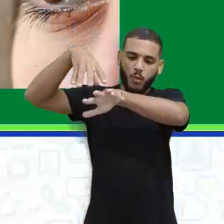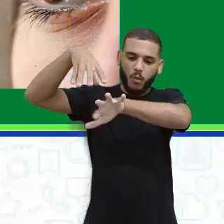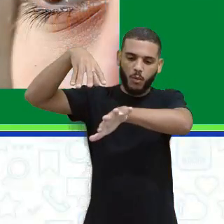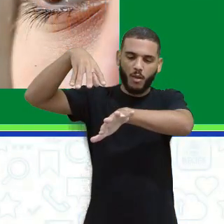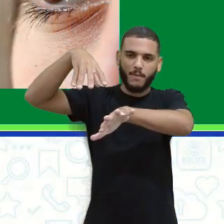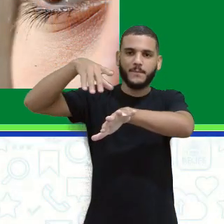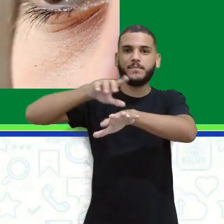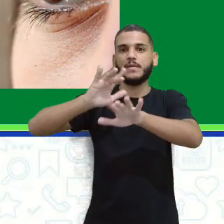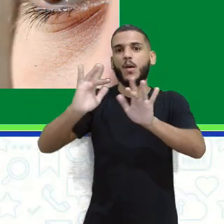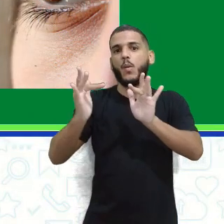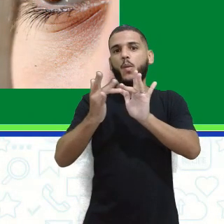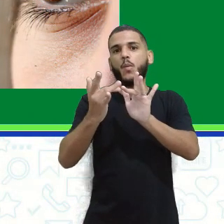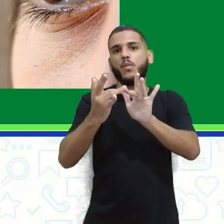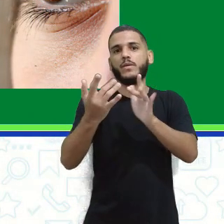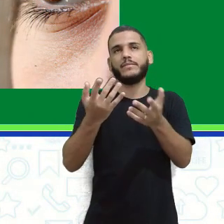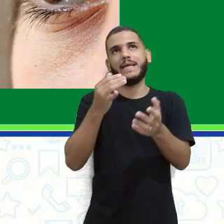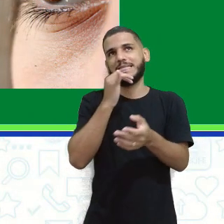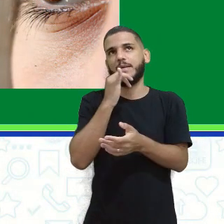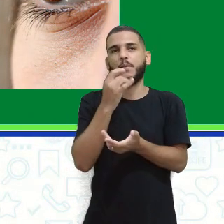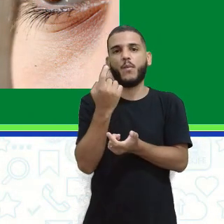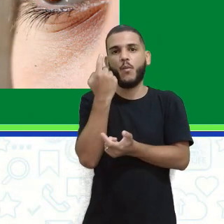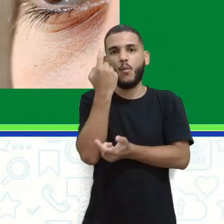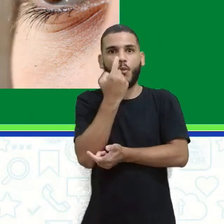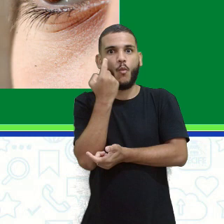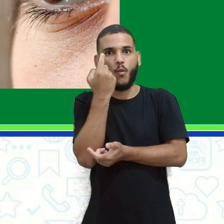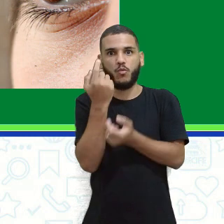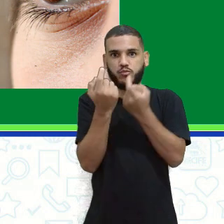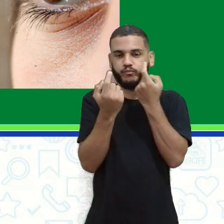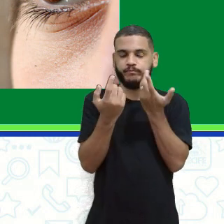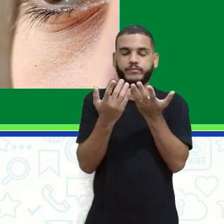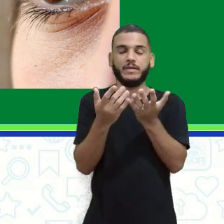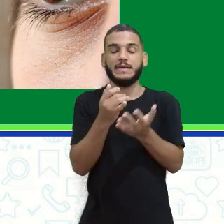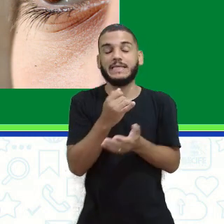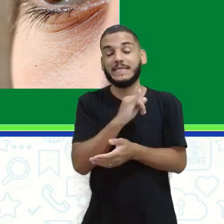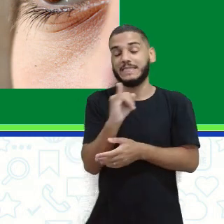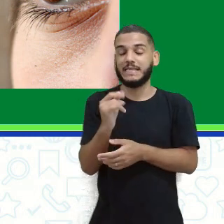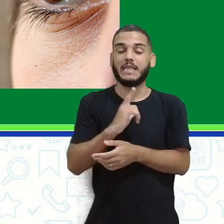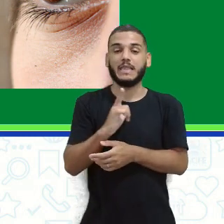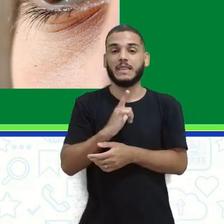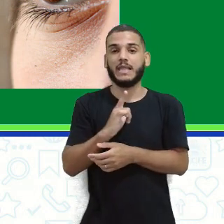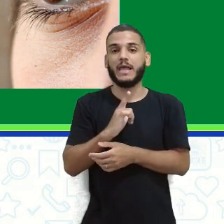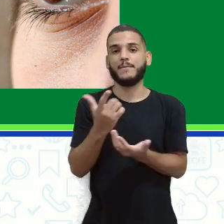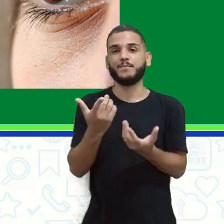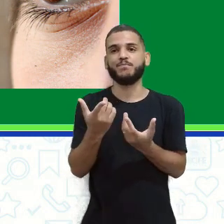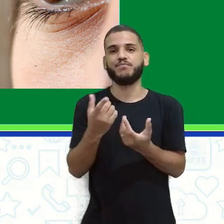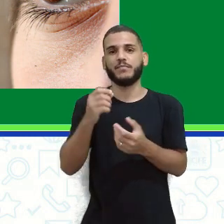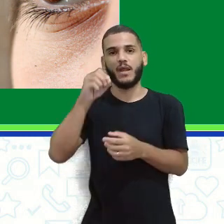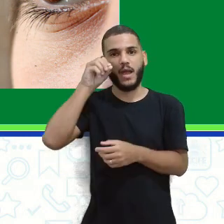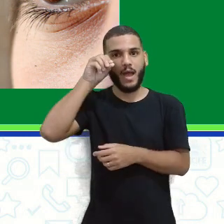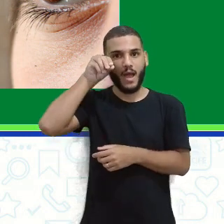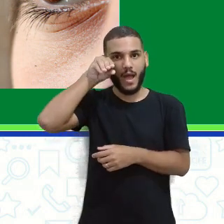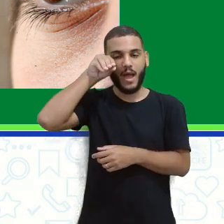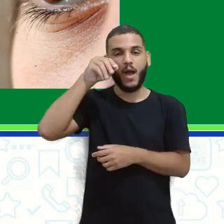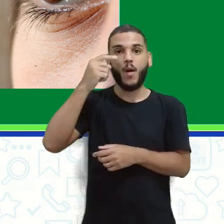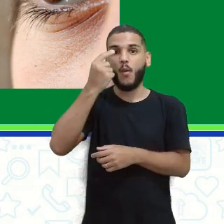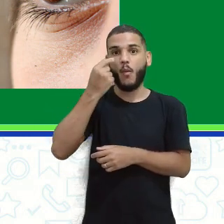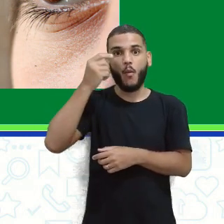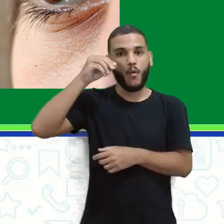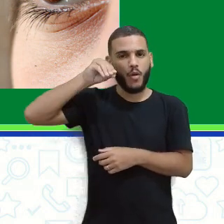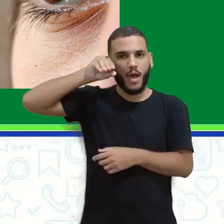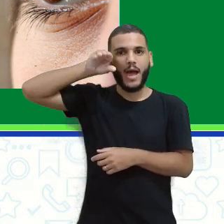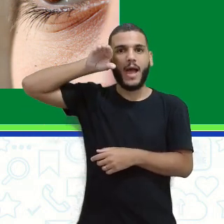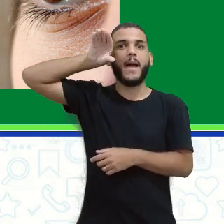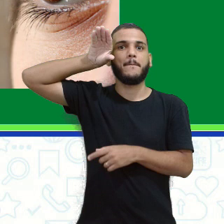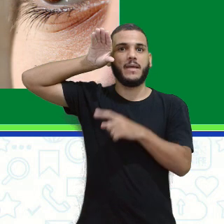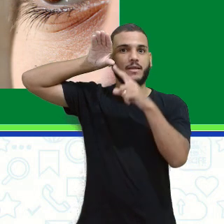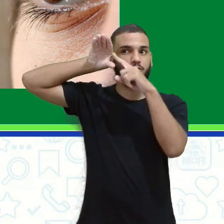nossos olhos. Se a gente estiver com os olhinhos abertos, olhando para um corpo que emite luz, aquela luz, ela vai vir em forma